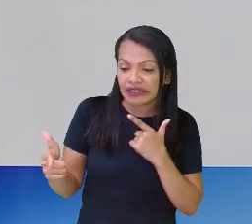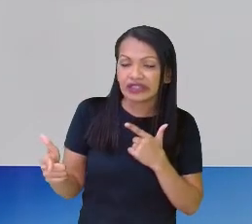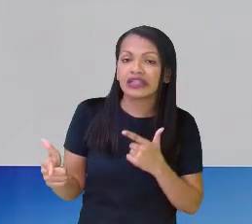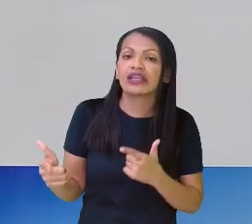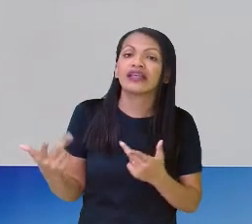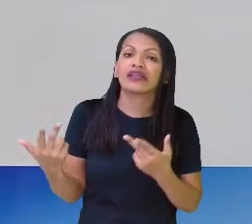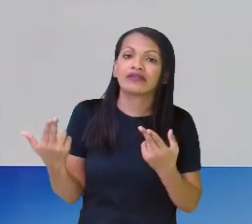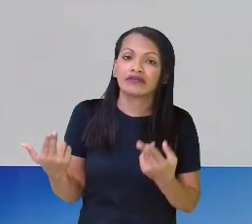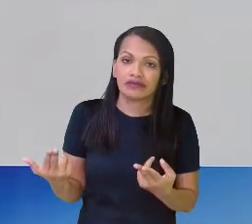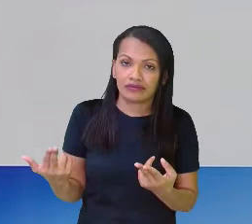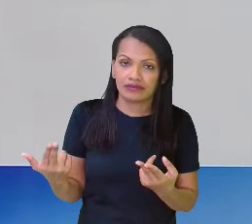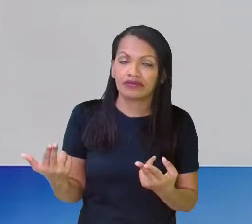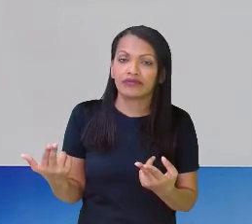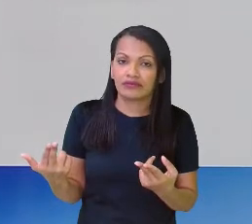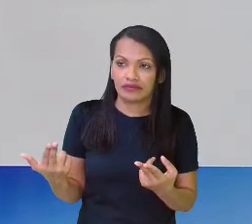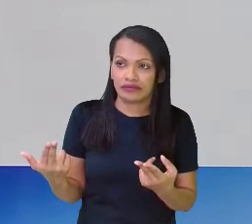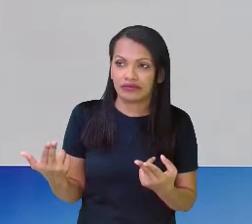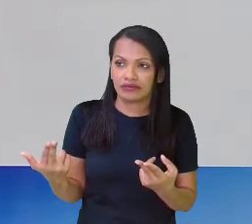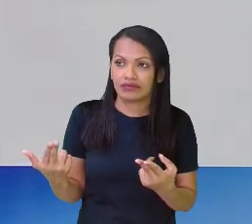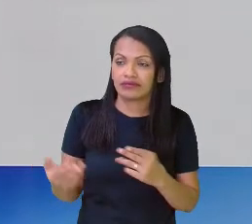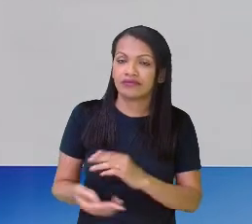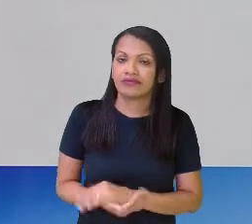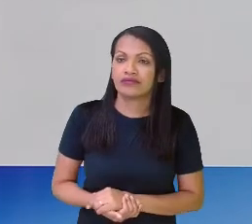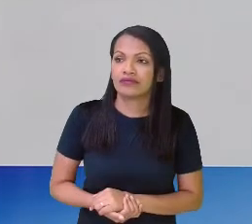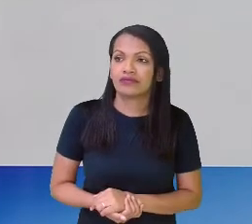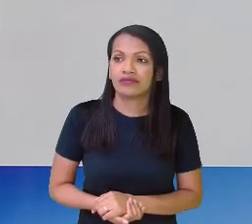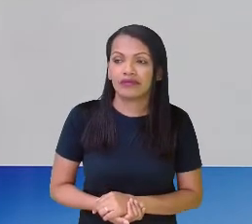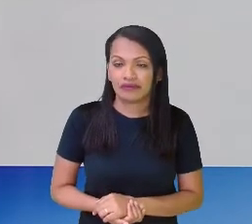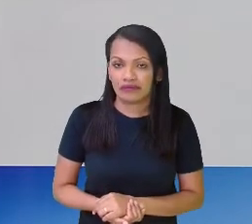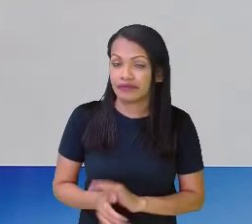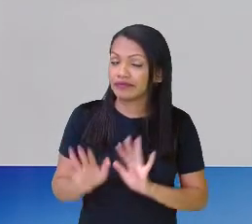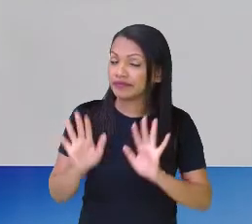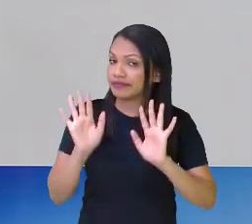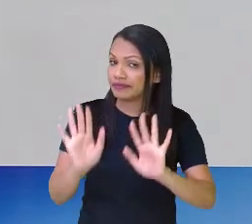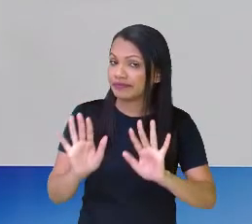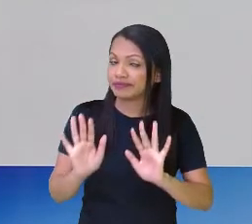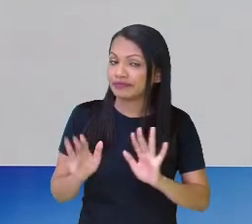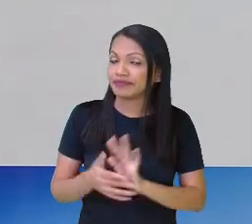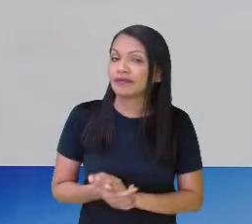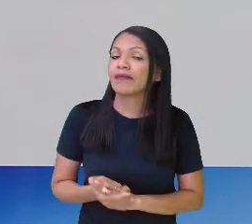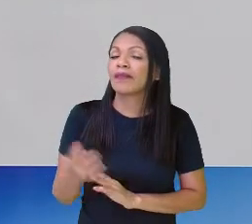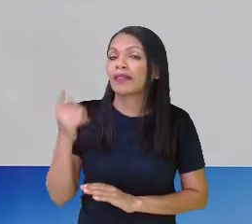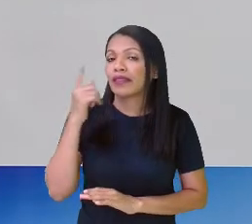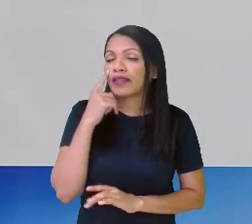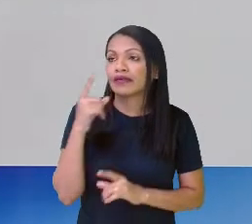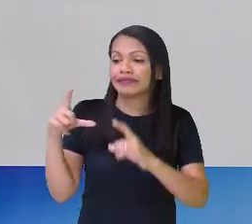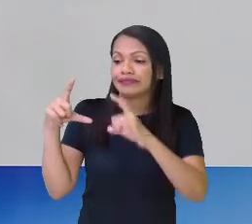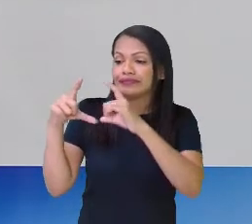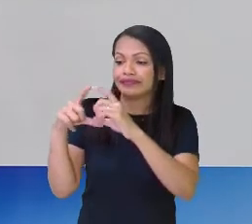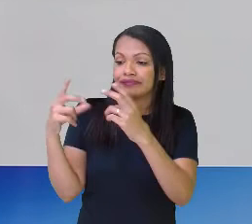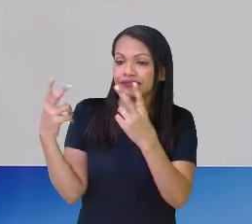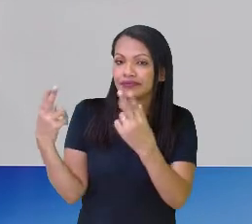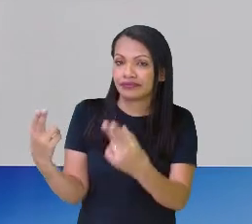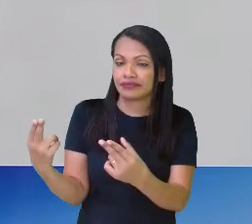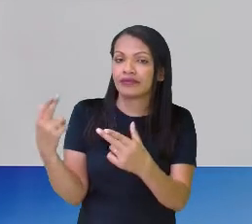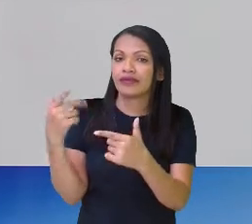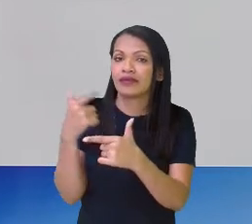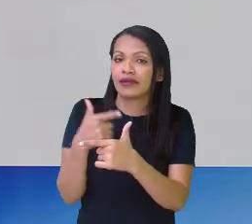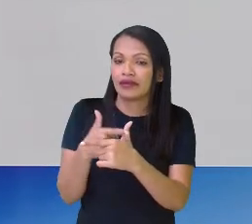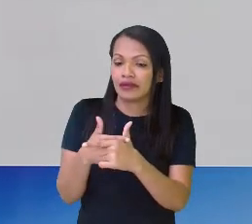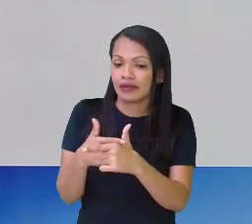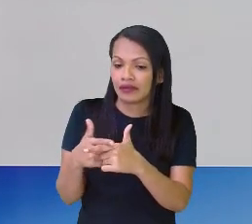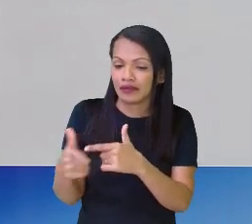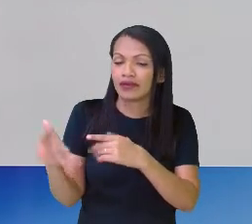de partes diferentes. Aliás, são inteiros iguais que foram divididos em